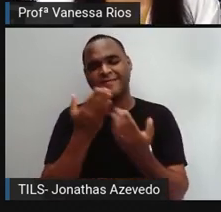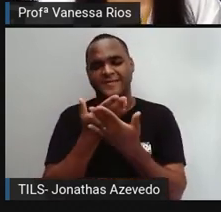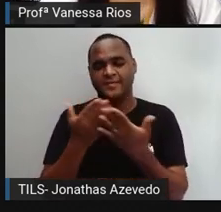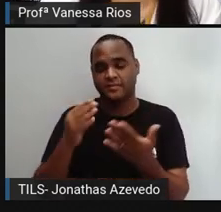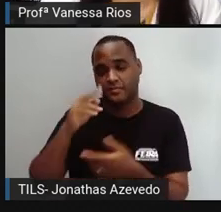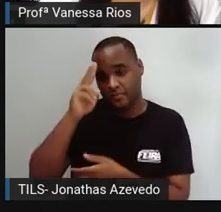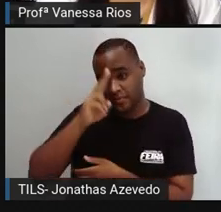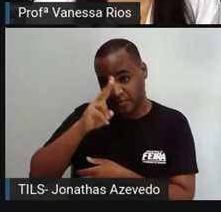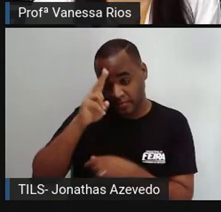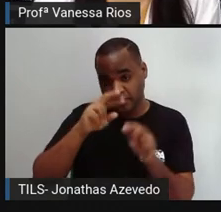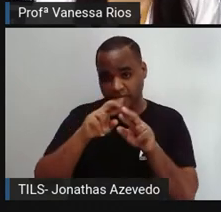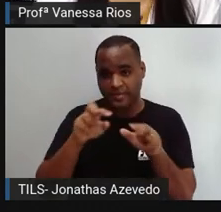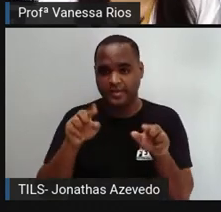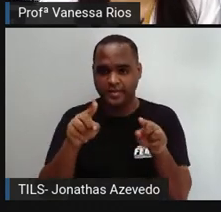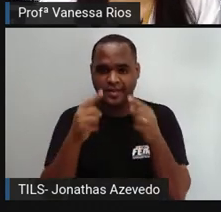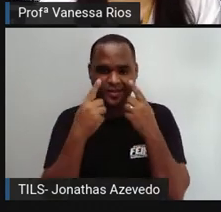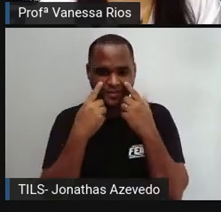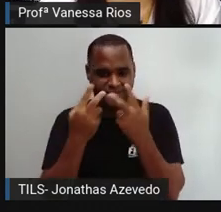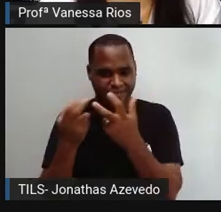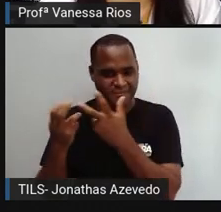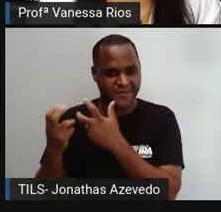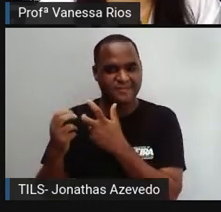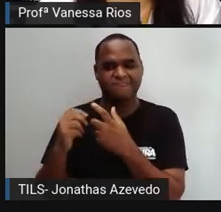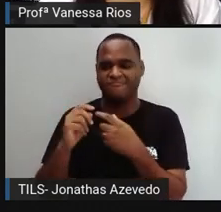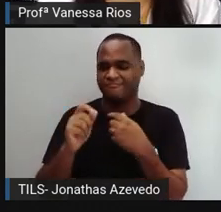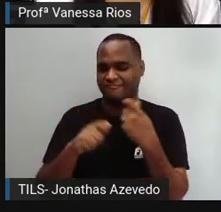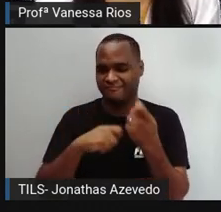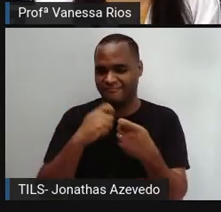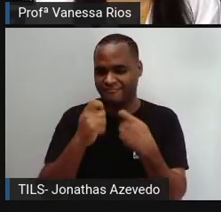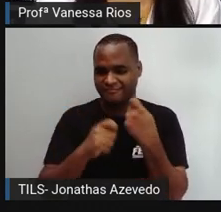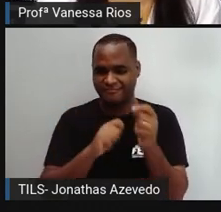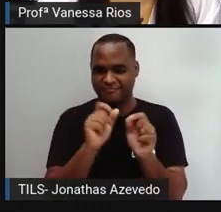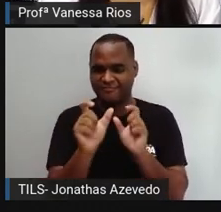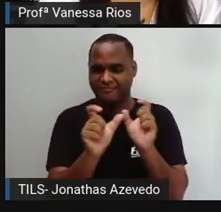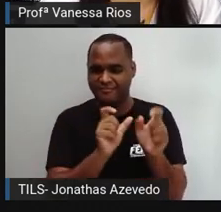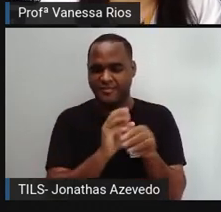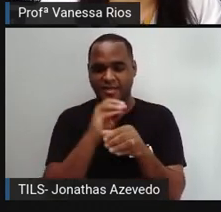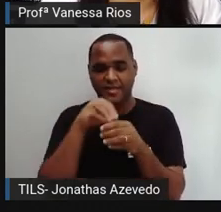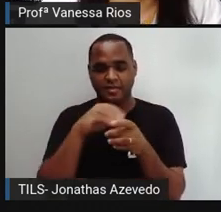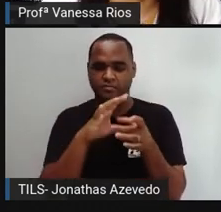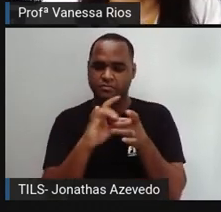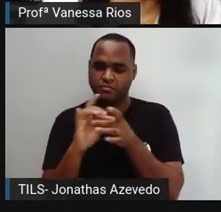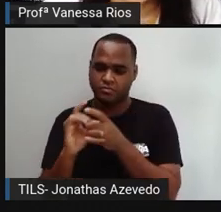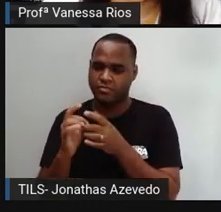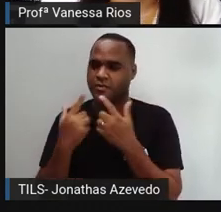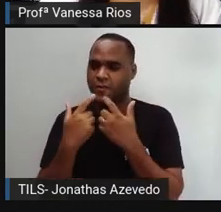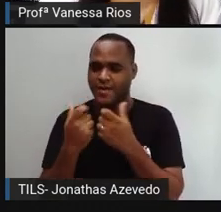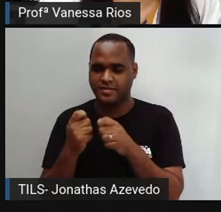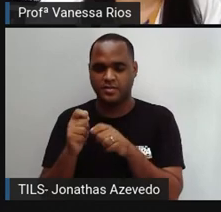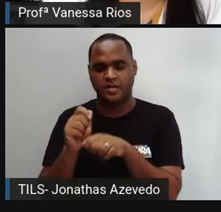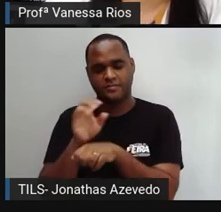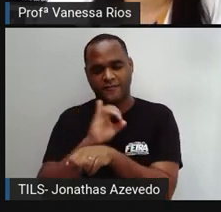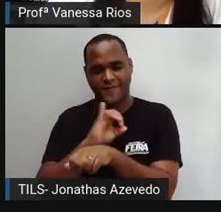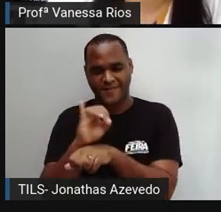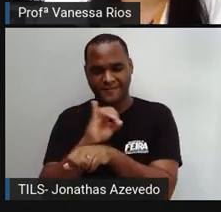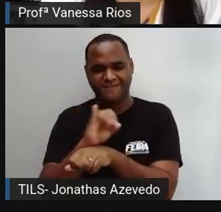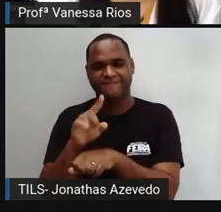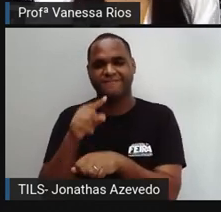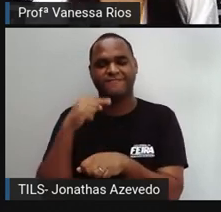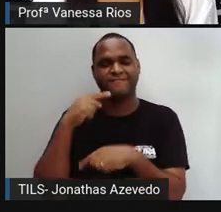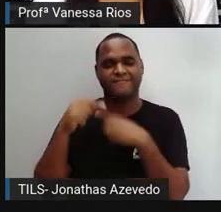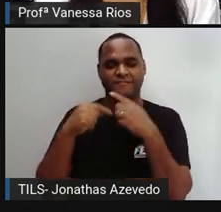Lembrando aí que quando a gente observa a utilização das gírias dentro do contexto da linguagem informal, não cabe aqui